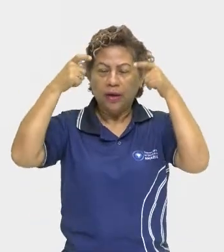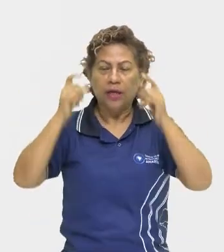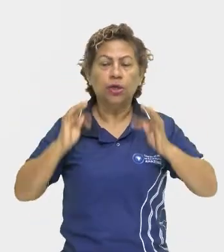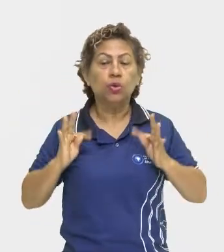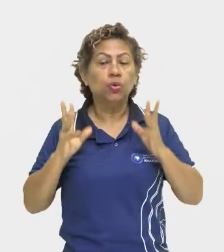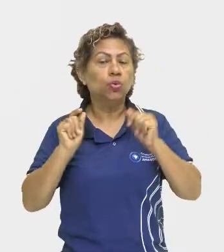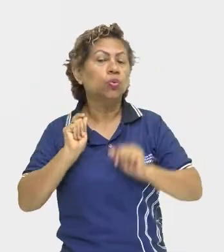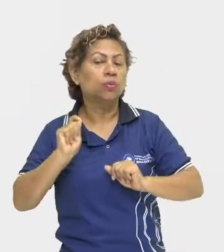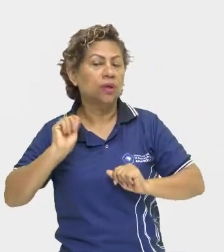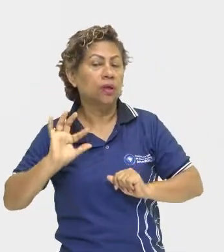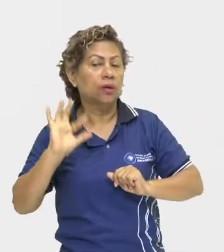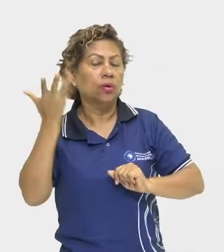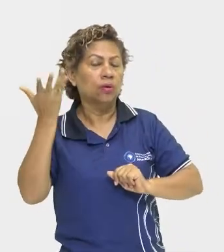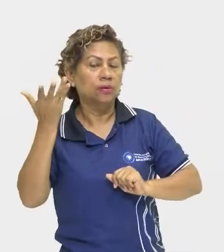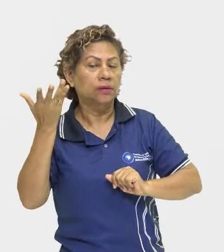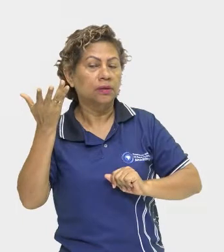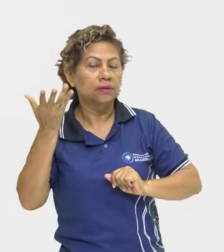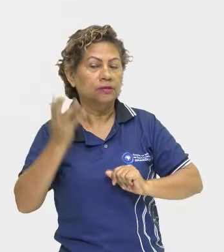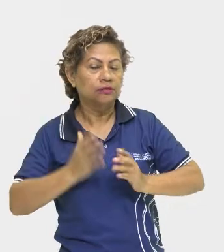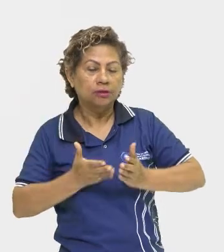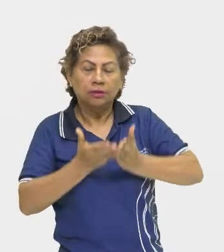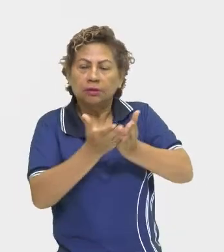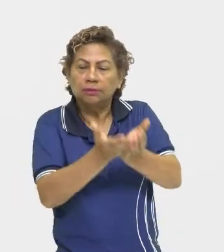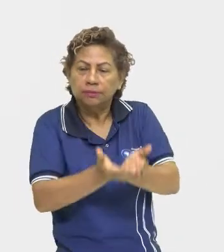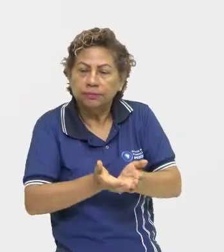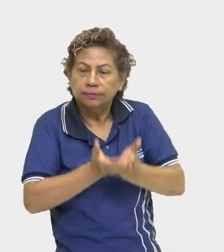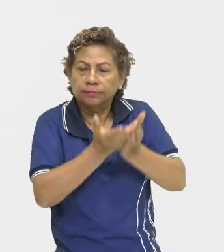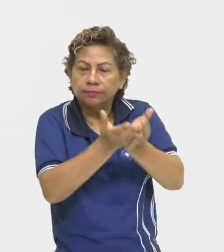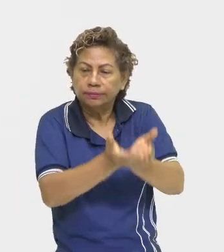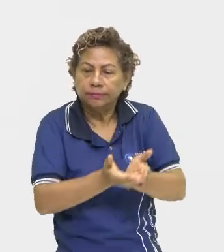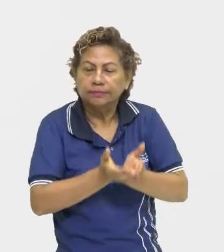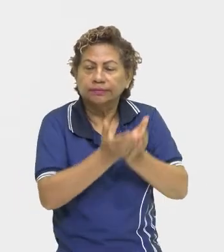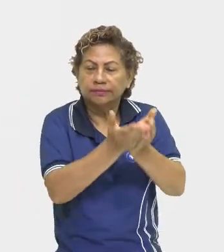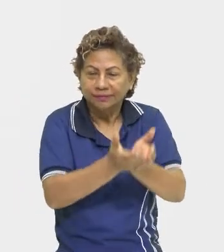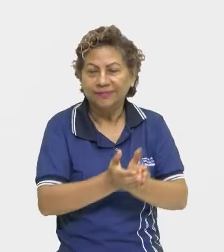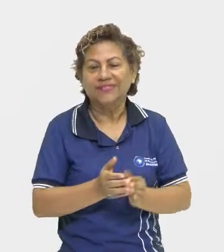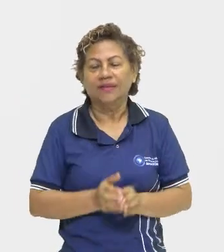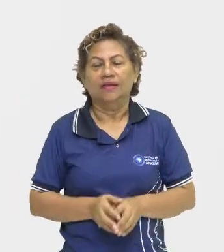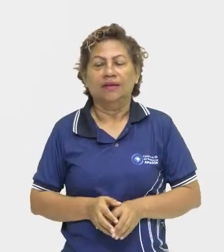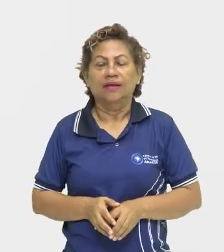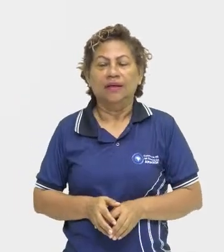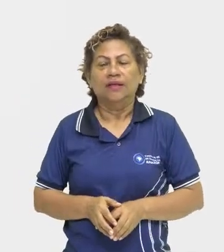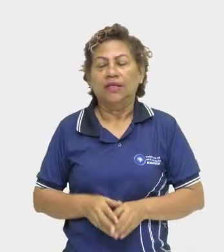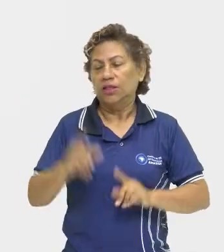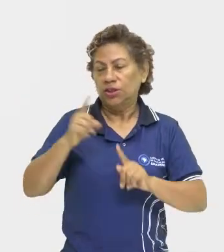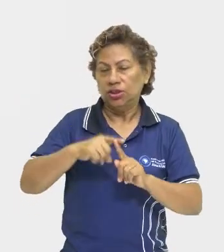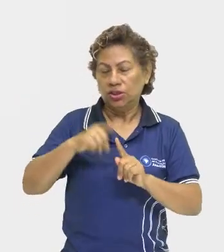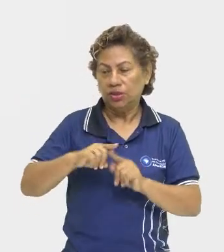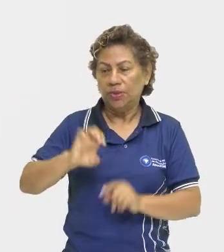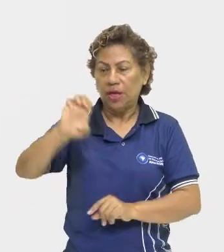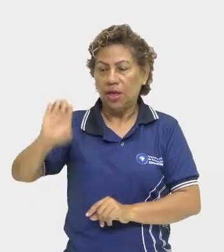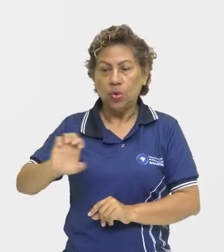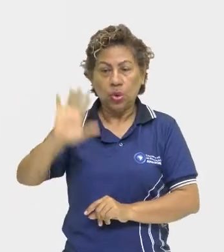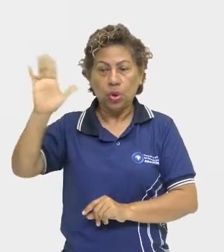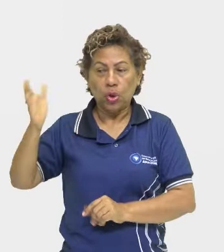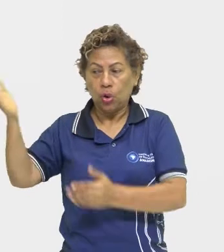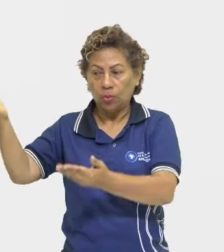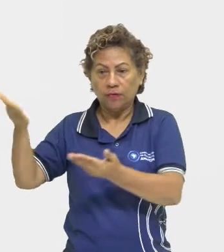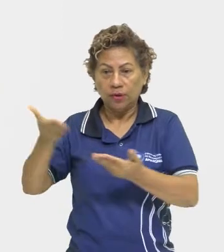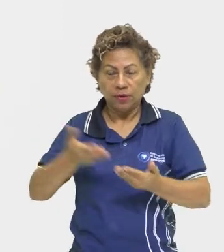como tinha sido a viagem da Europa para cá, para o Brasil, e